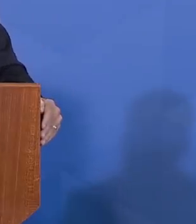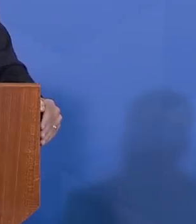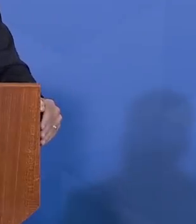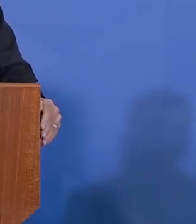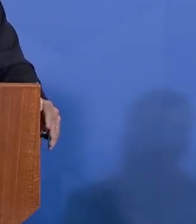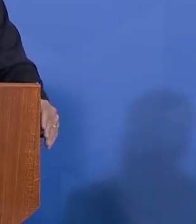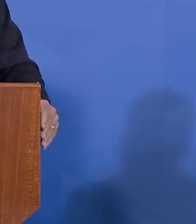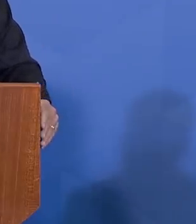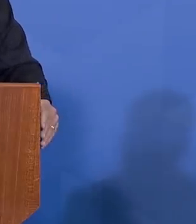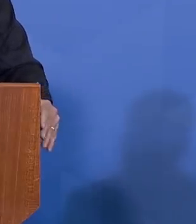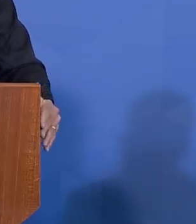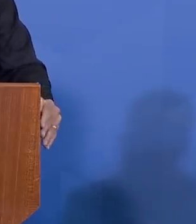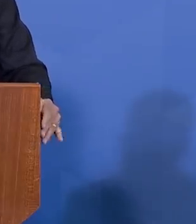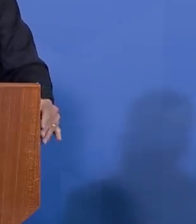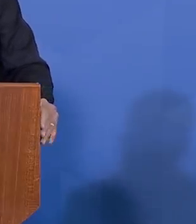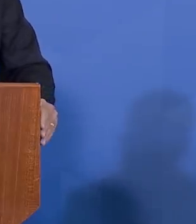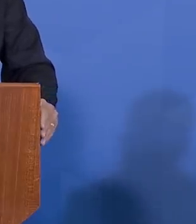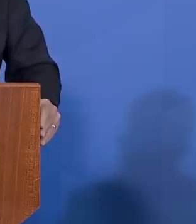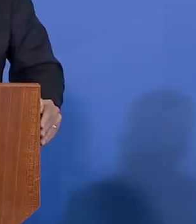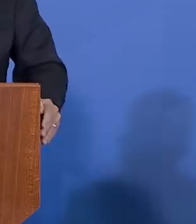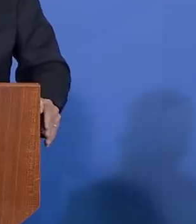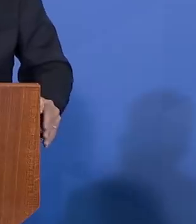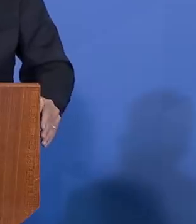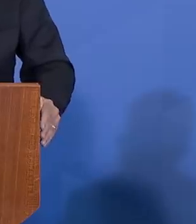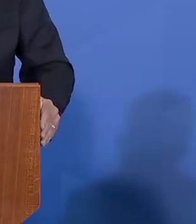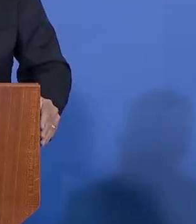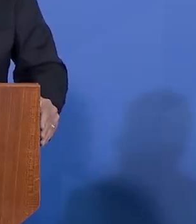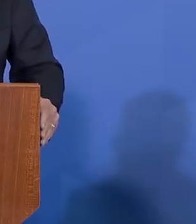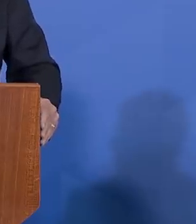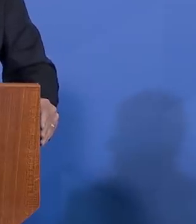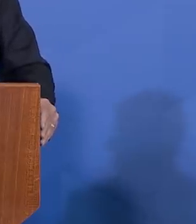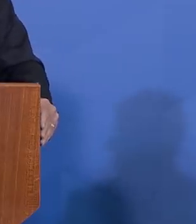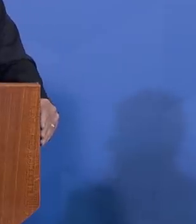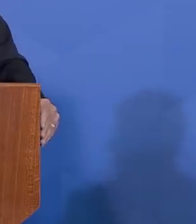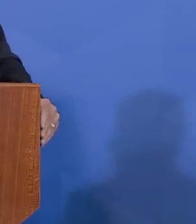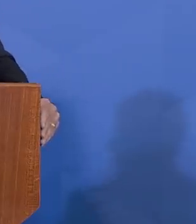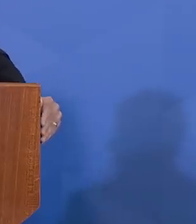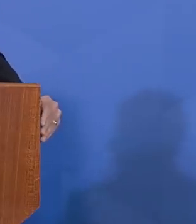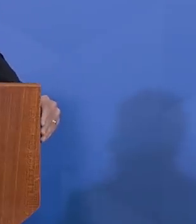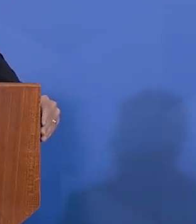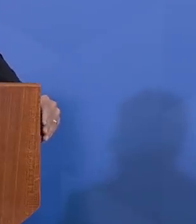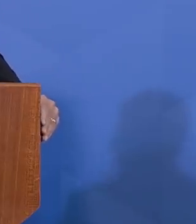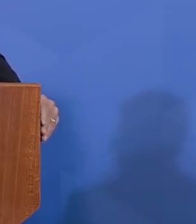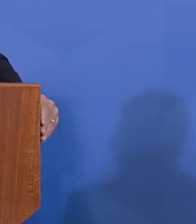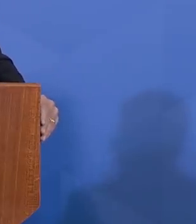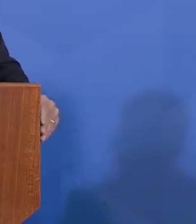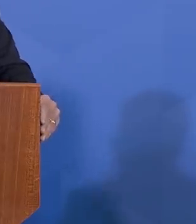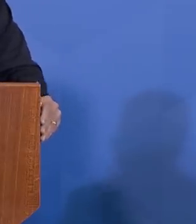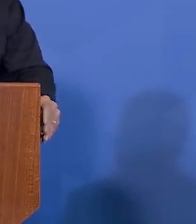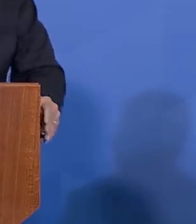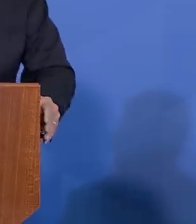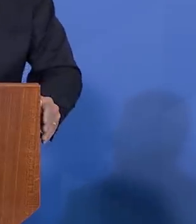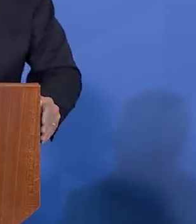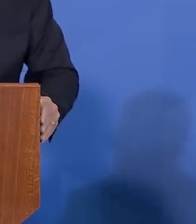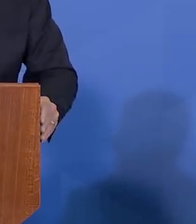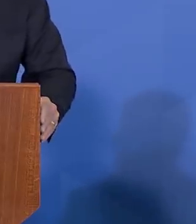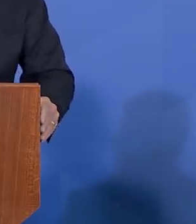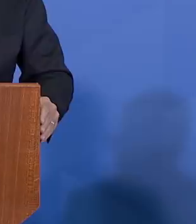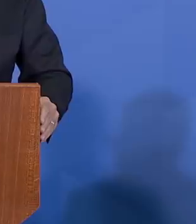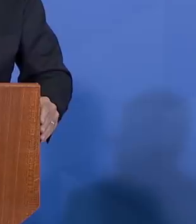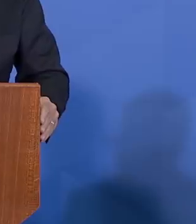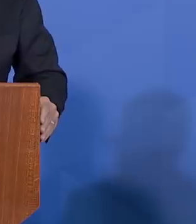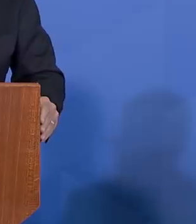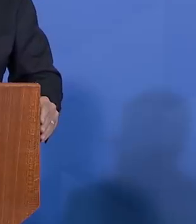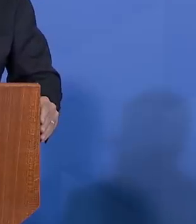no campo. Nós somos realmente o país do agronegócio. A locomotiva da nossa economia.